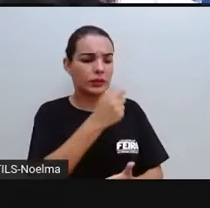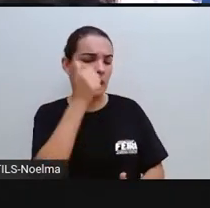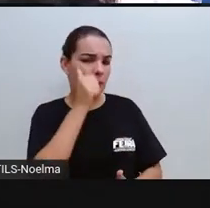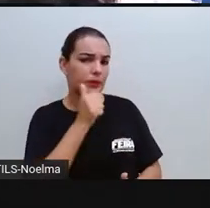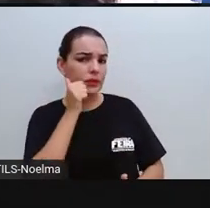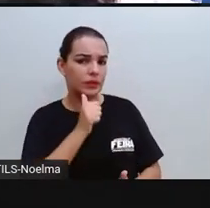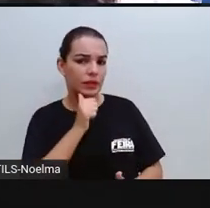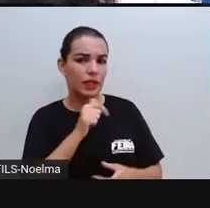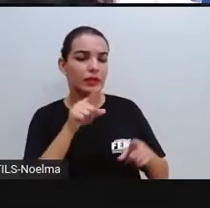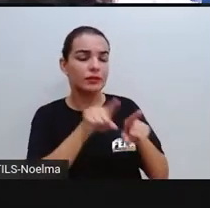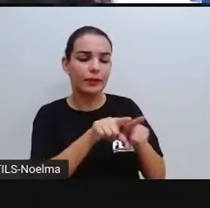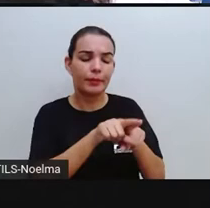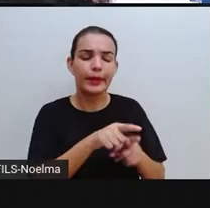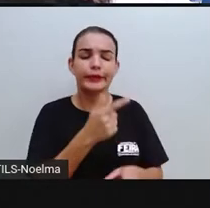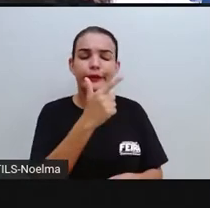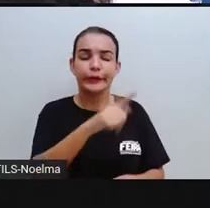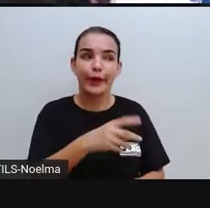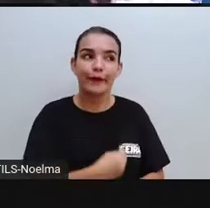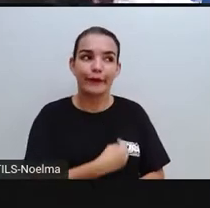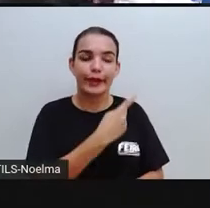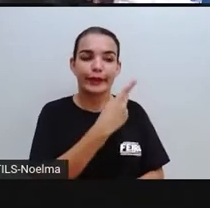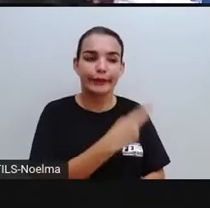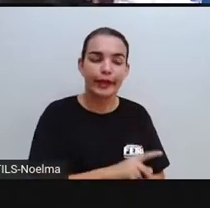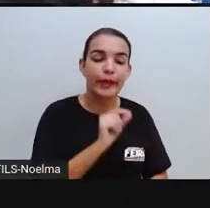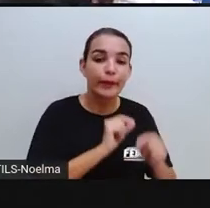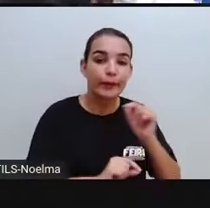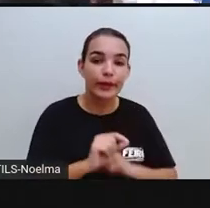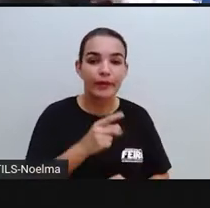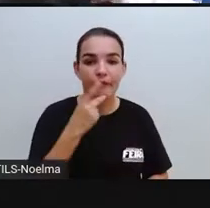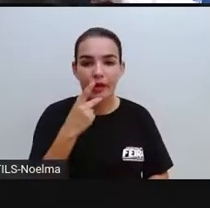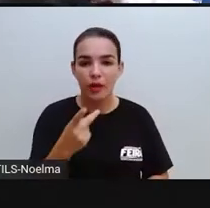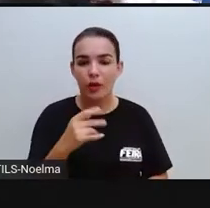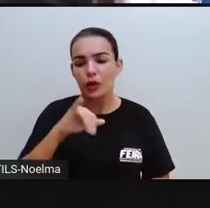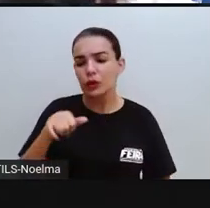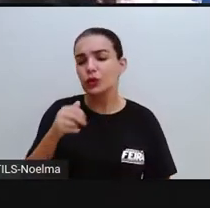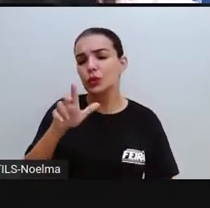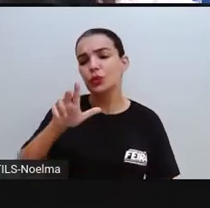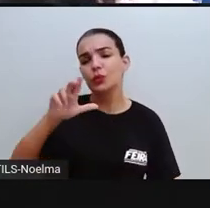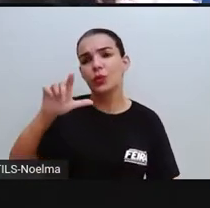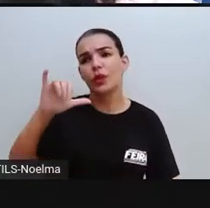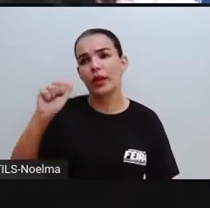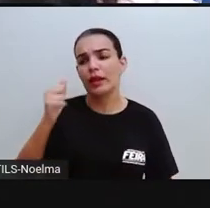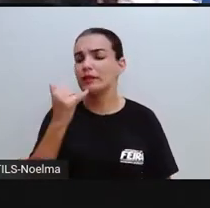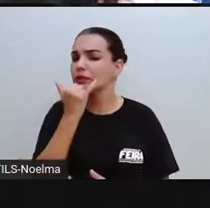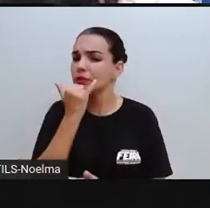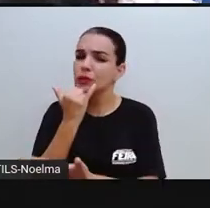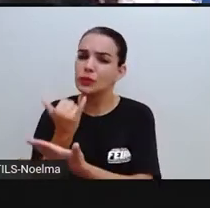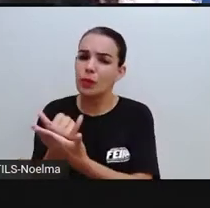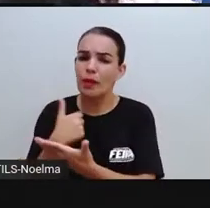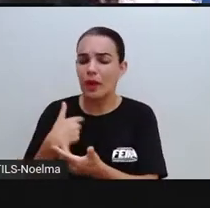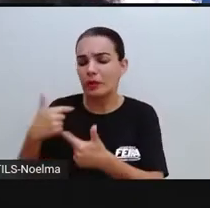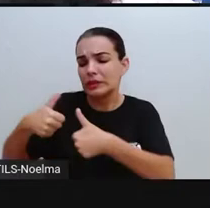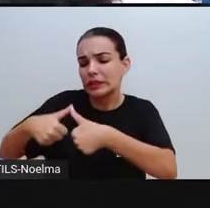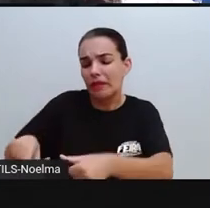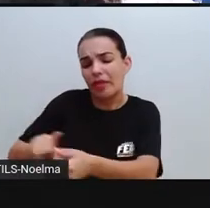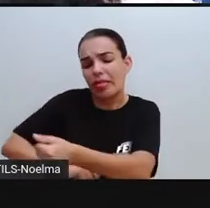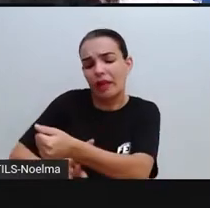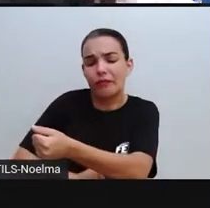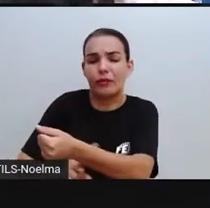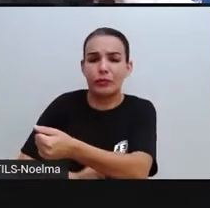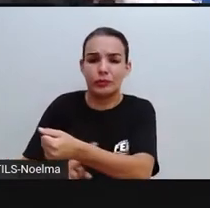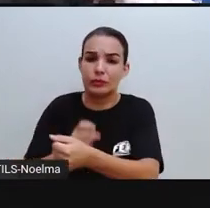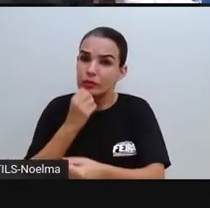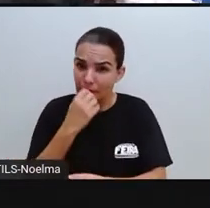mais uma vez em sua vida, disse, Júlia, desculpe-me, ele estava nervoso, tá bom?